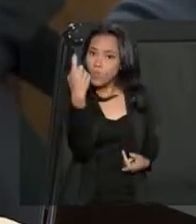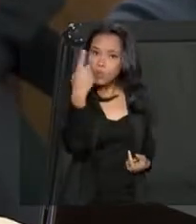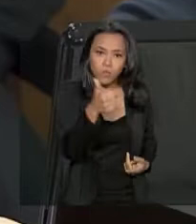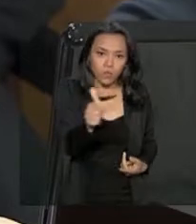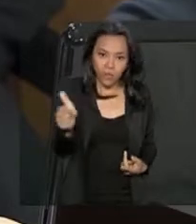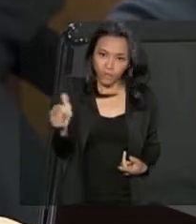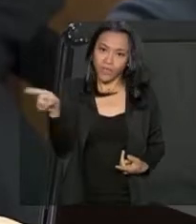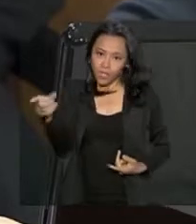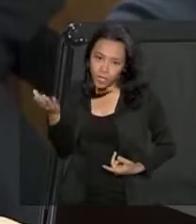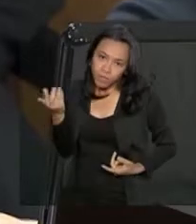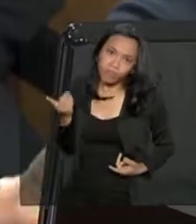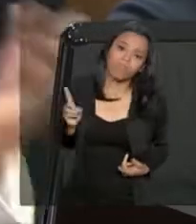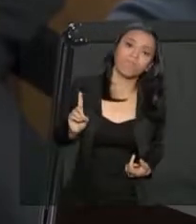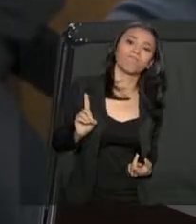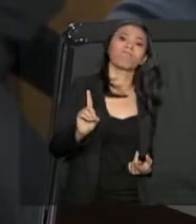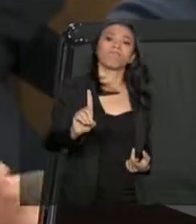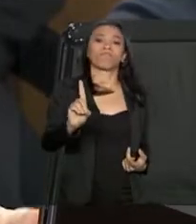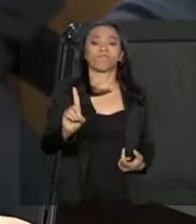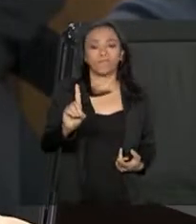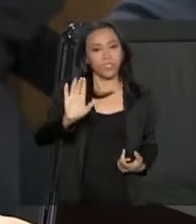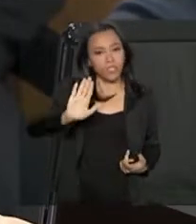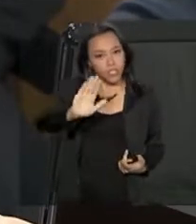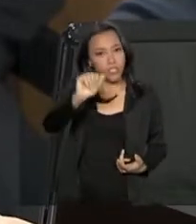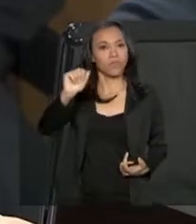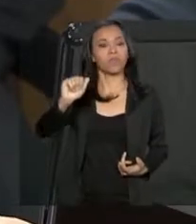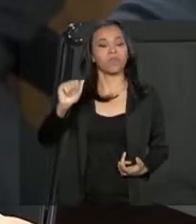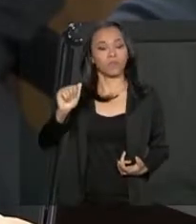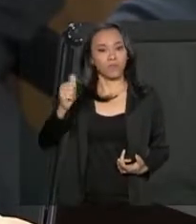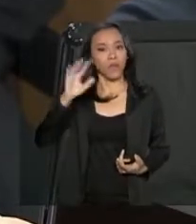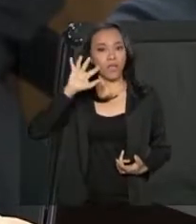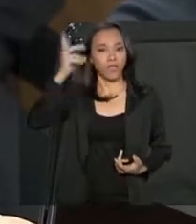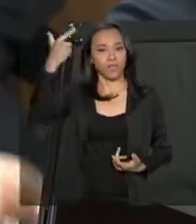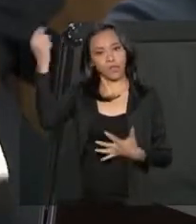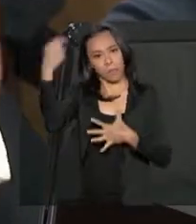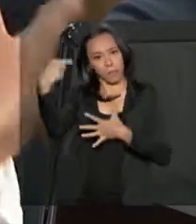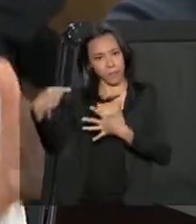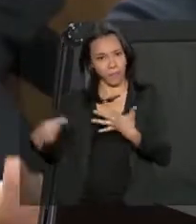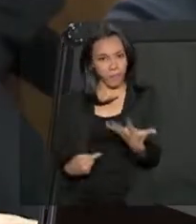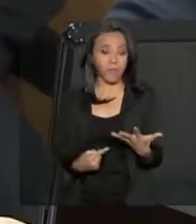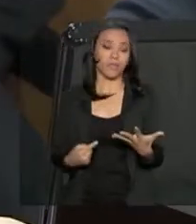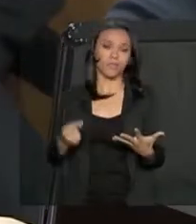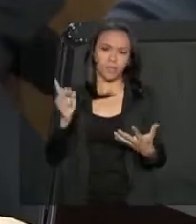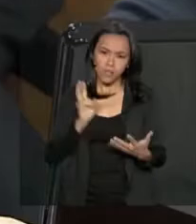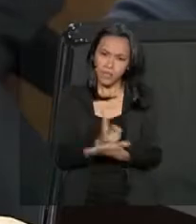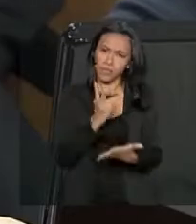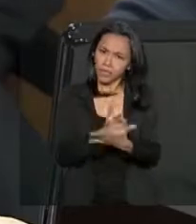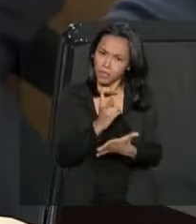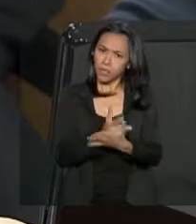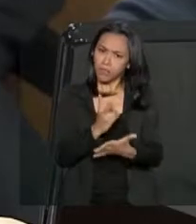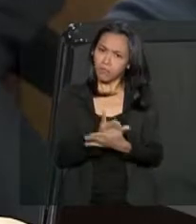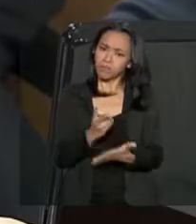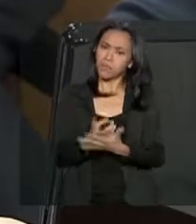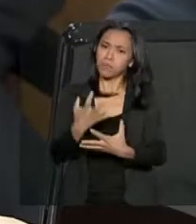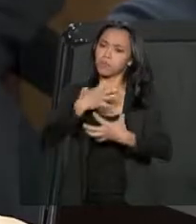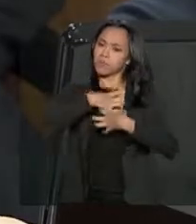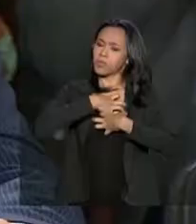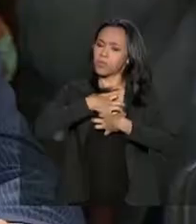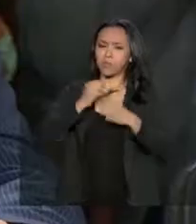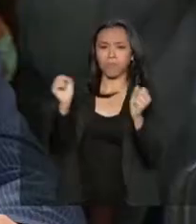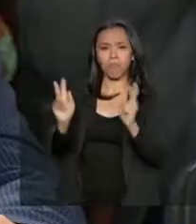presidente não tivesse assumido e chamado para si a responsabilidade. E com altivez, serenidade,